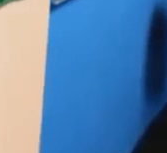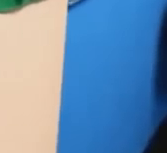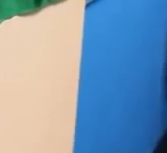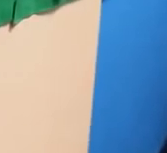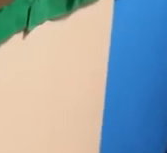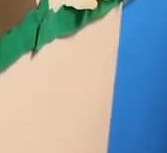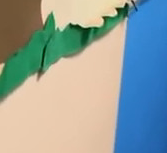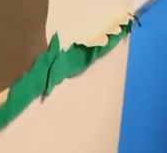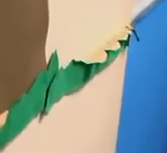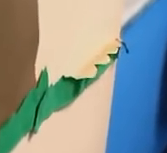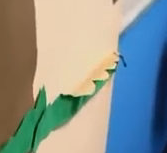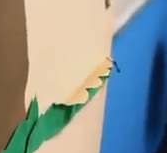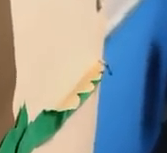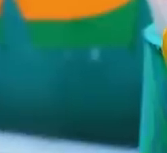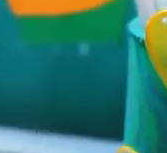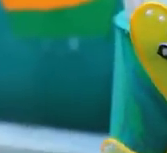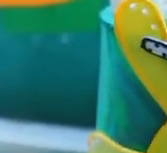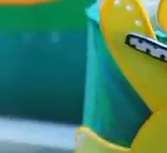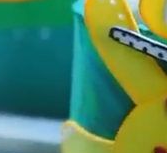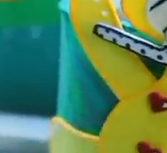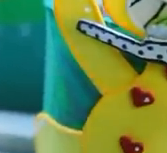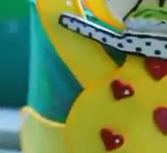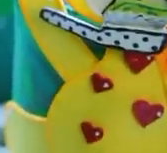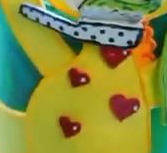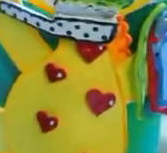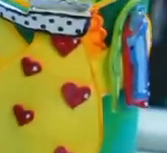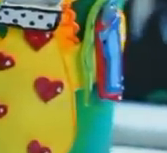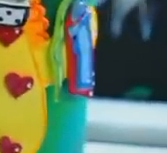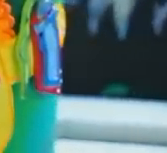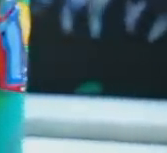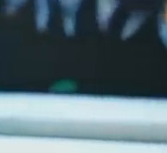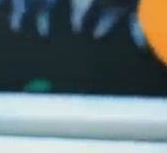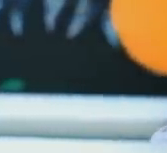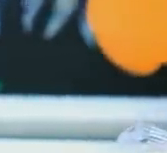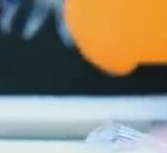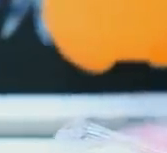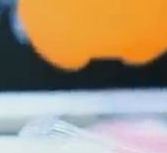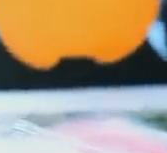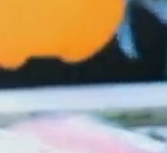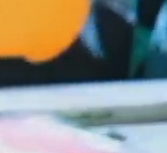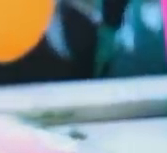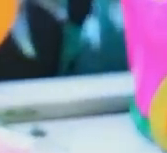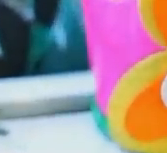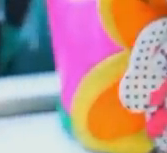Porta enfeitada da sala de aula. Potes enfeitados com cara de bichos.